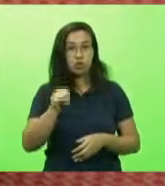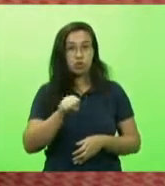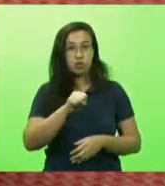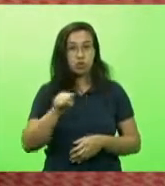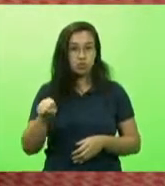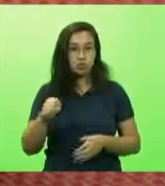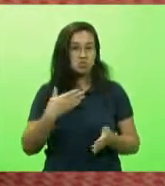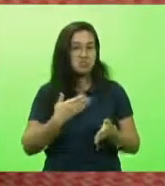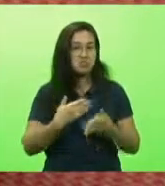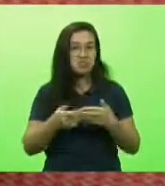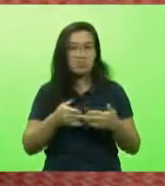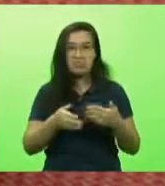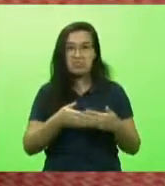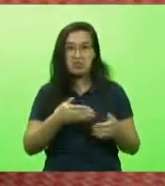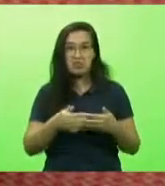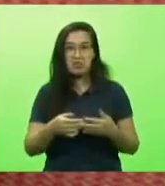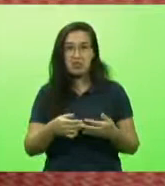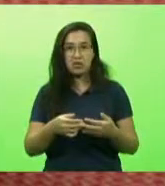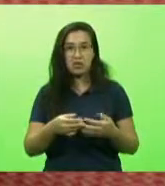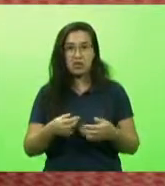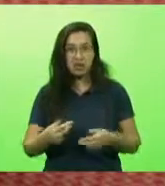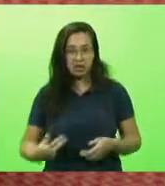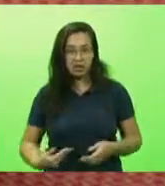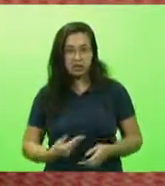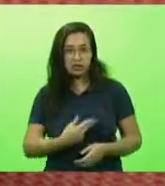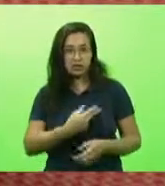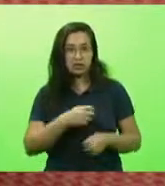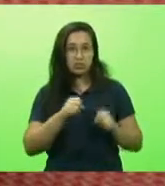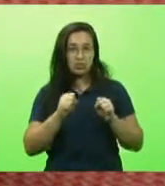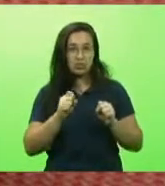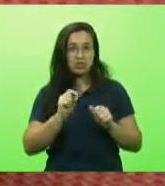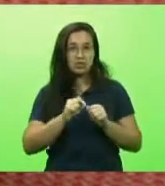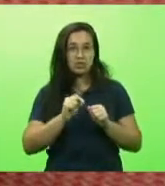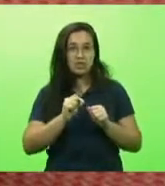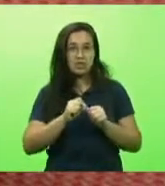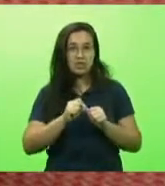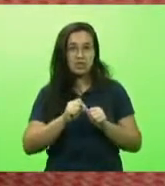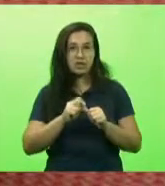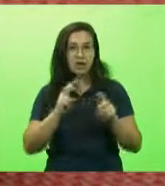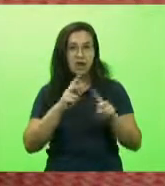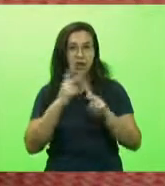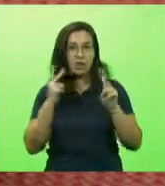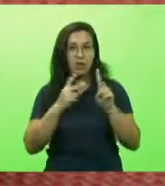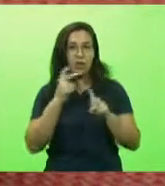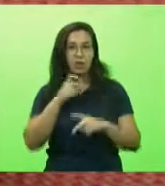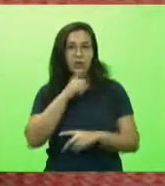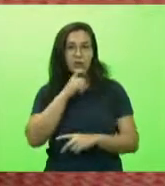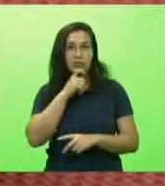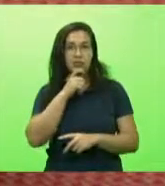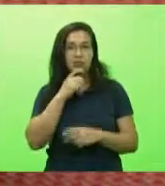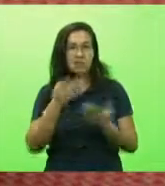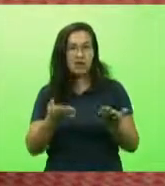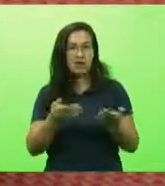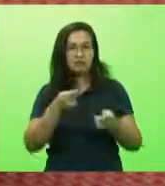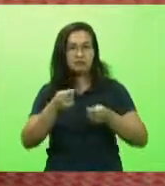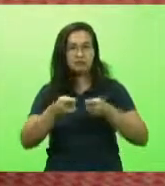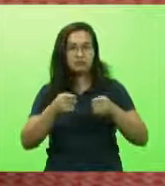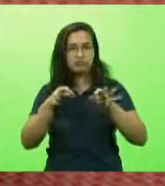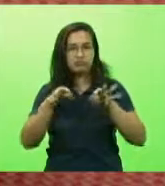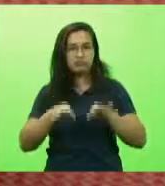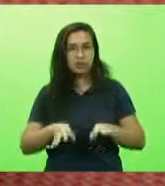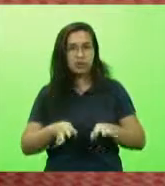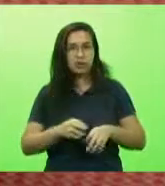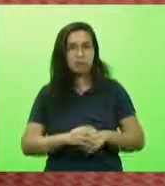cirurgia, tudo com ar-condicionado, um exemplo de administrador. Então, vou defender depois no